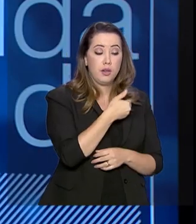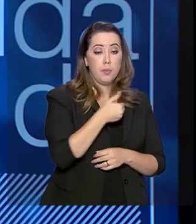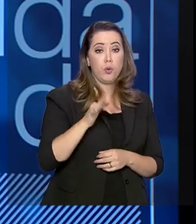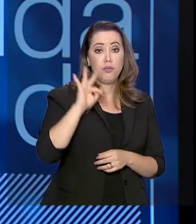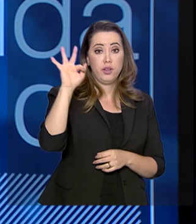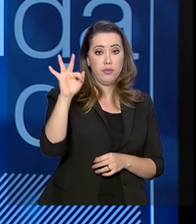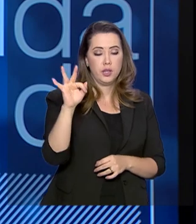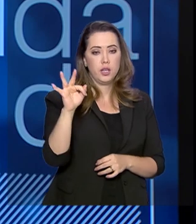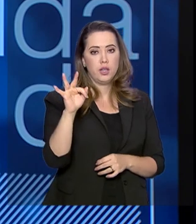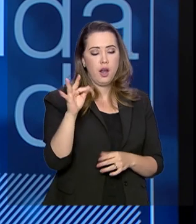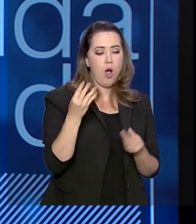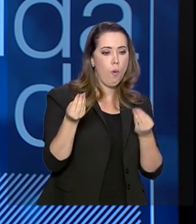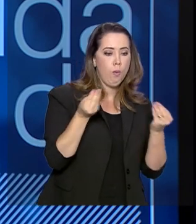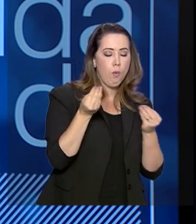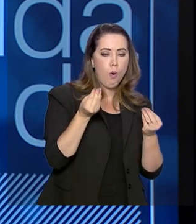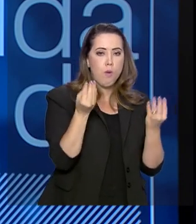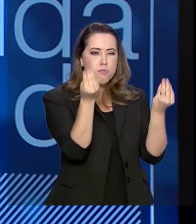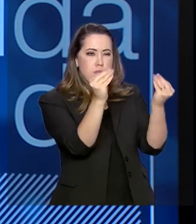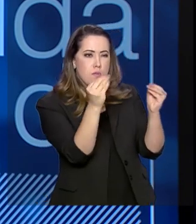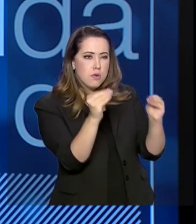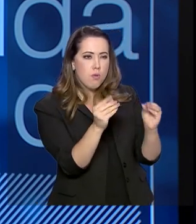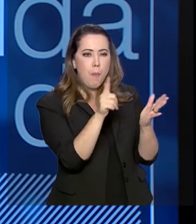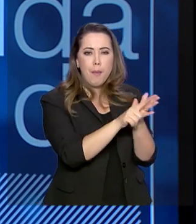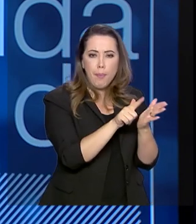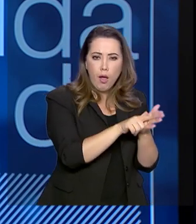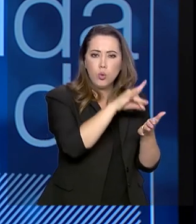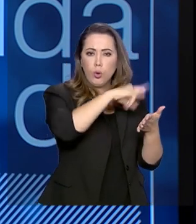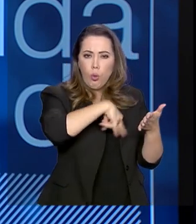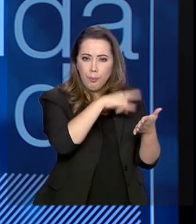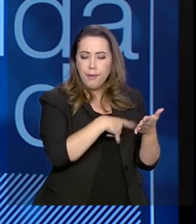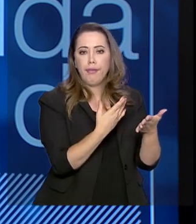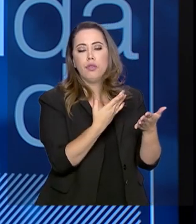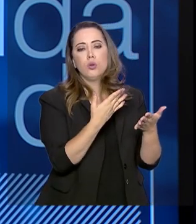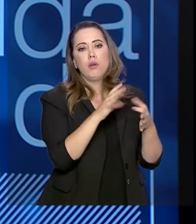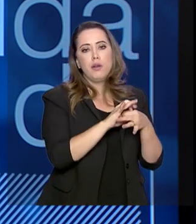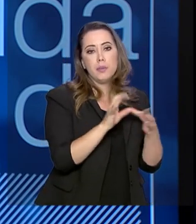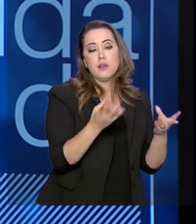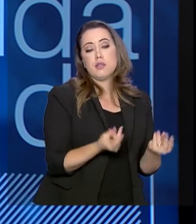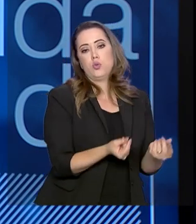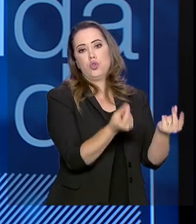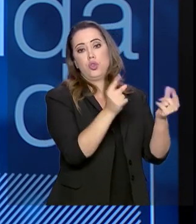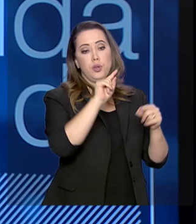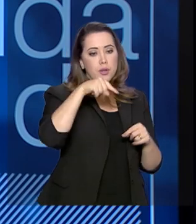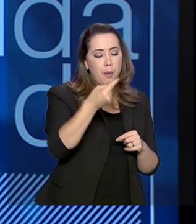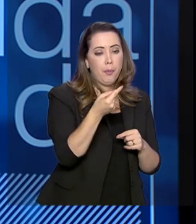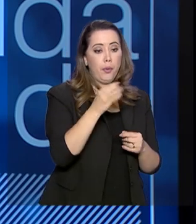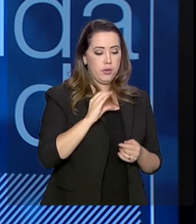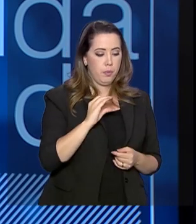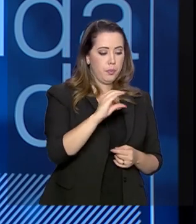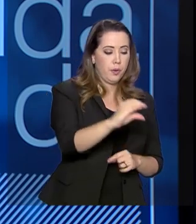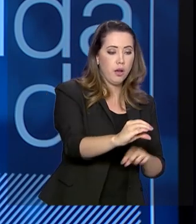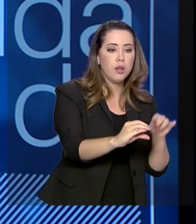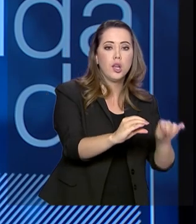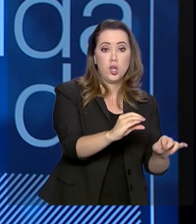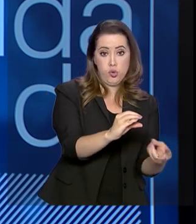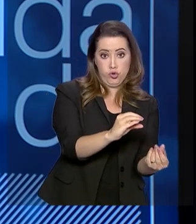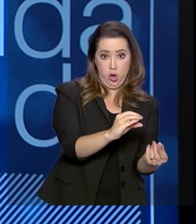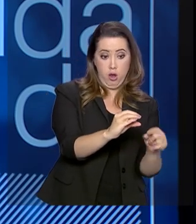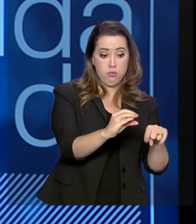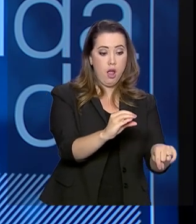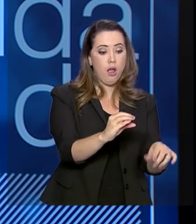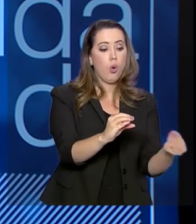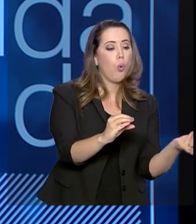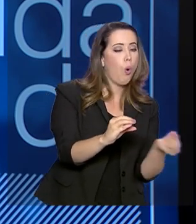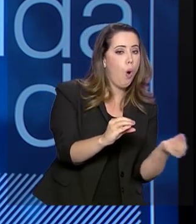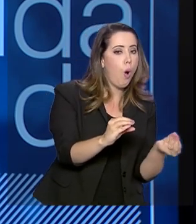concedente, a formalização da parceria, a liberação do recurso, depois quando o recurso chega lá, a sua execução, que aí se dará